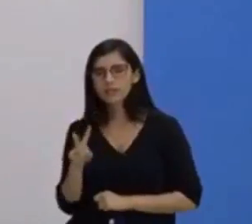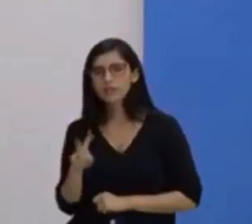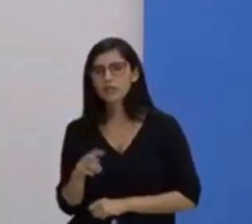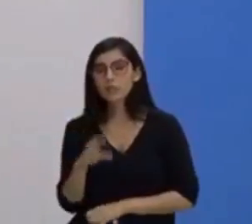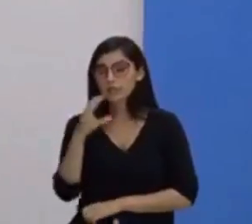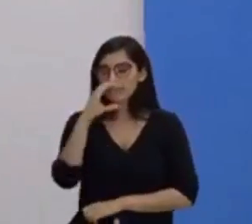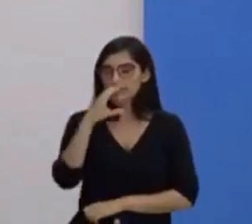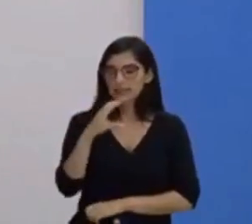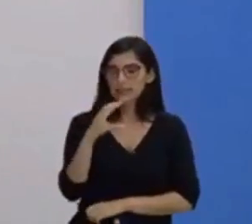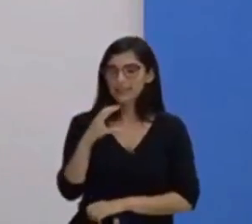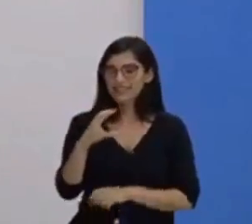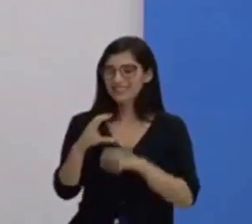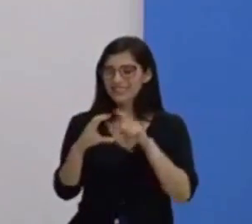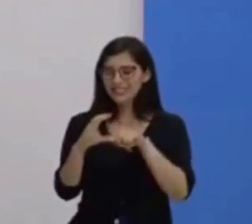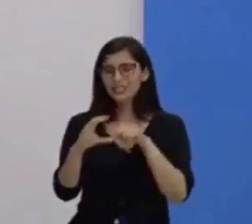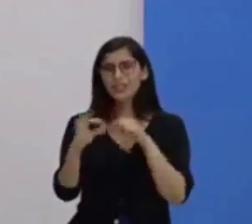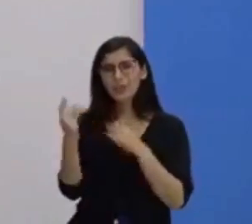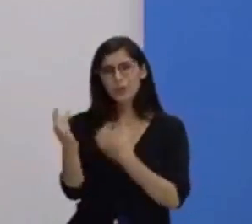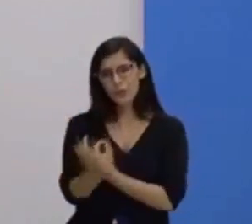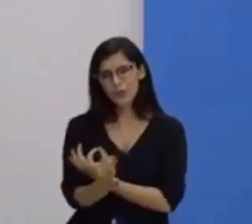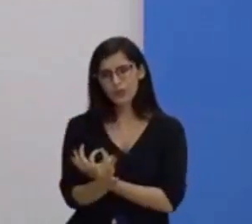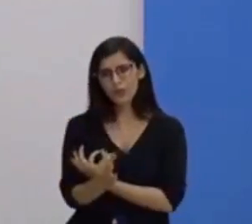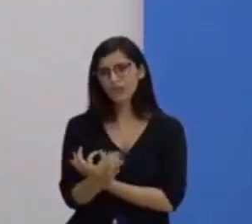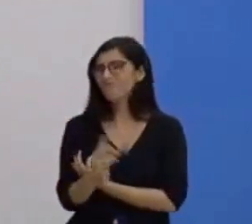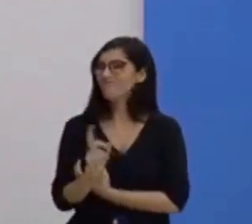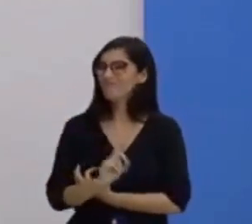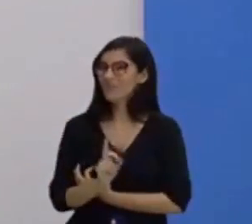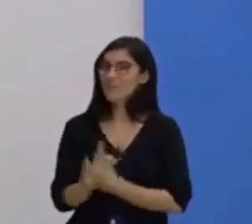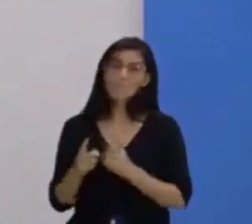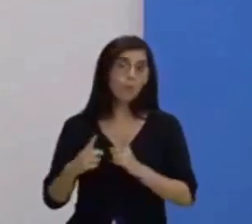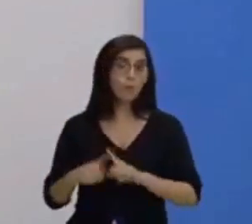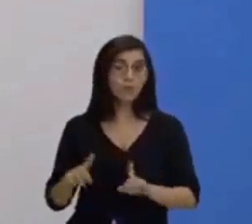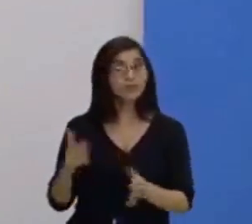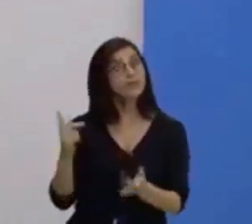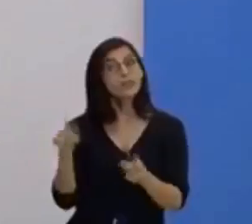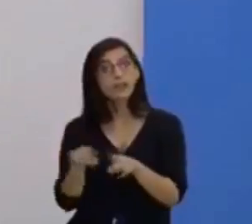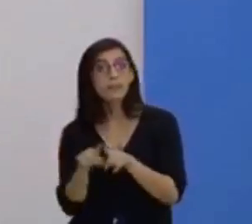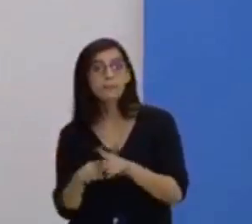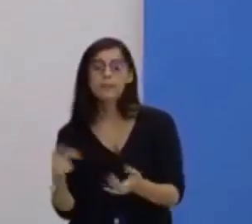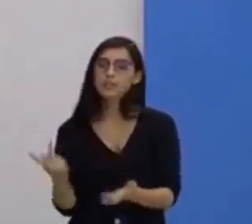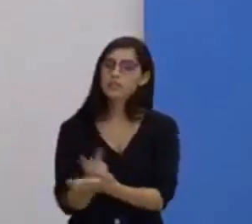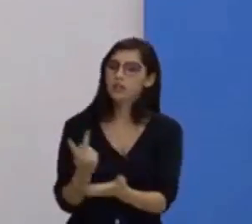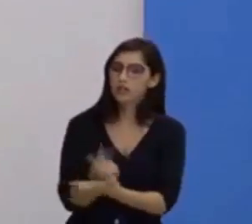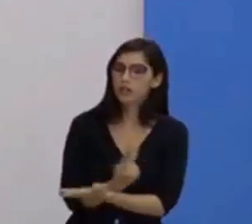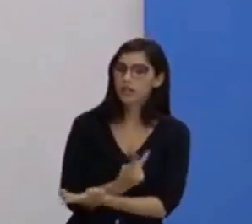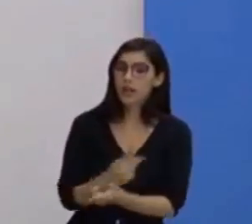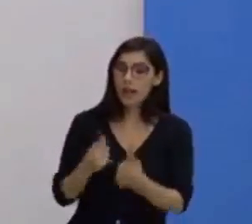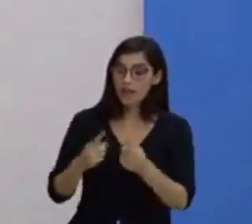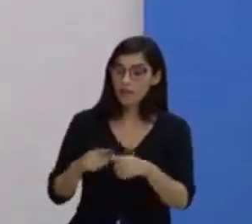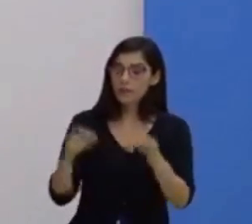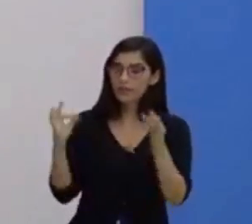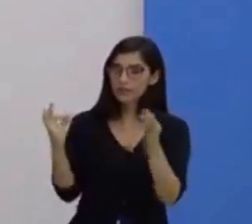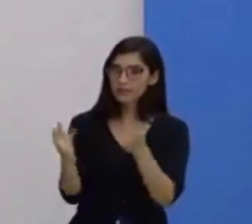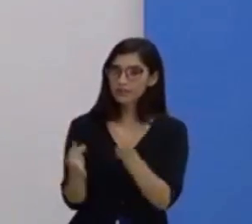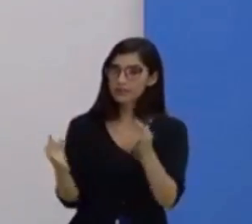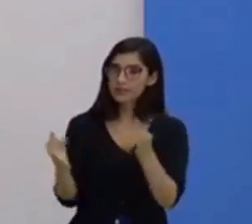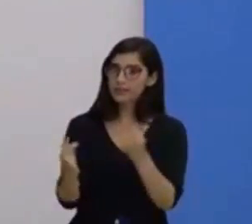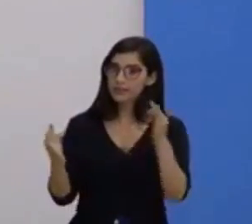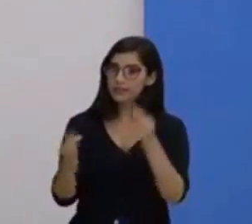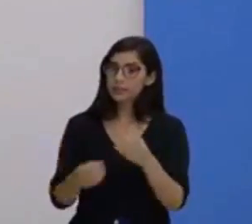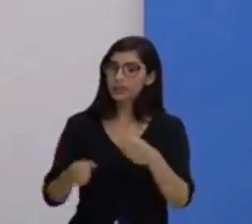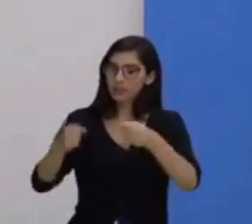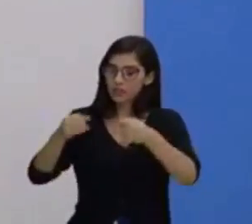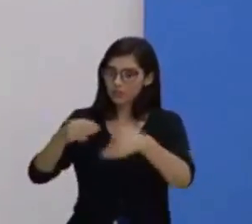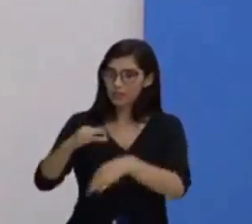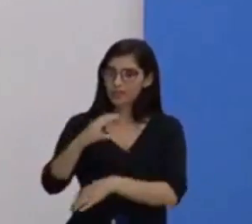Está totalmente correta? Não, mas também não está totalmente errada. A forma correta que você deve falar, você vai tirar aquele Czinho lá do